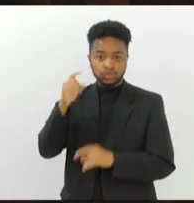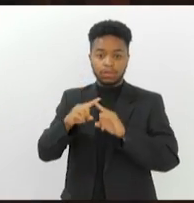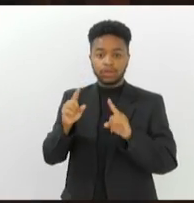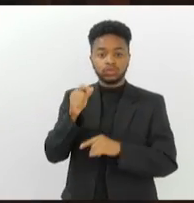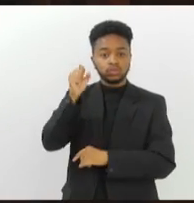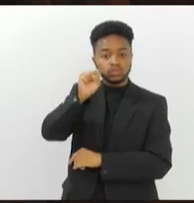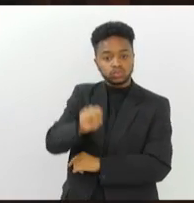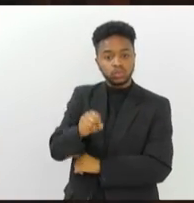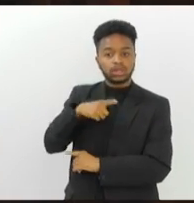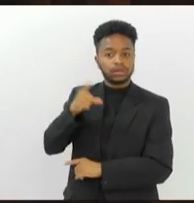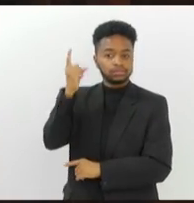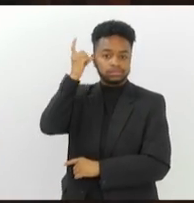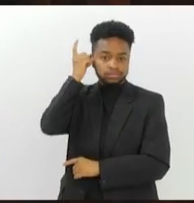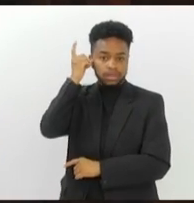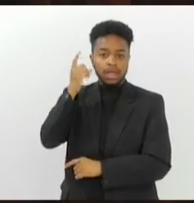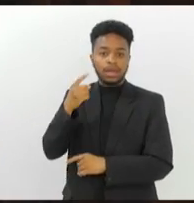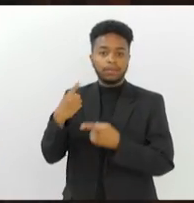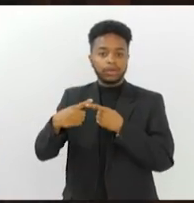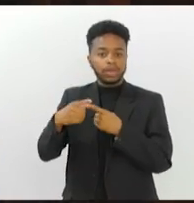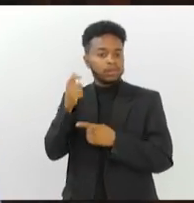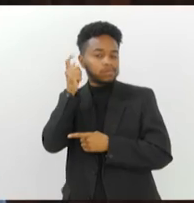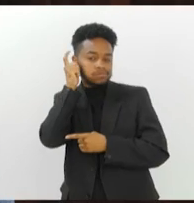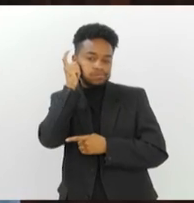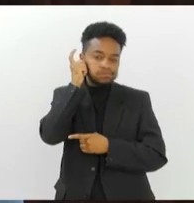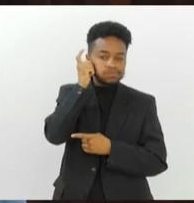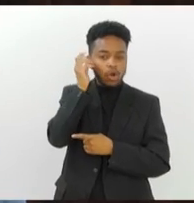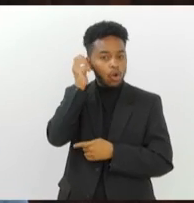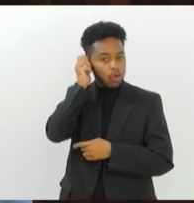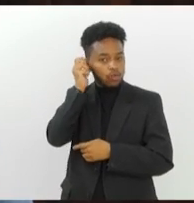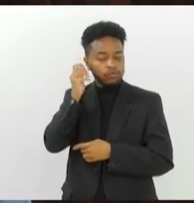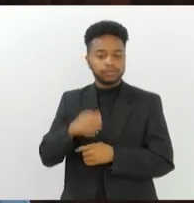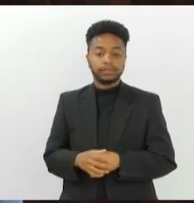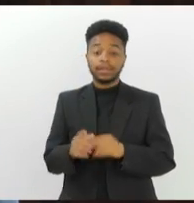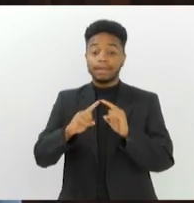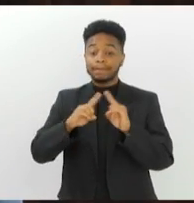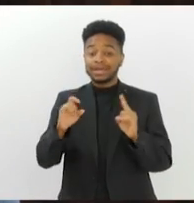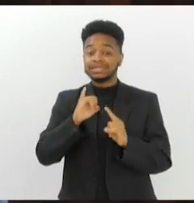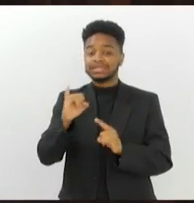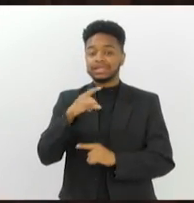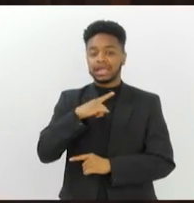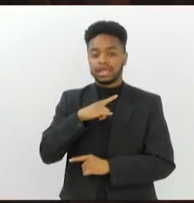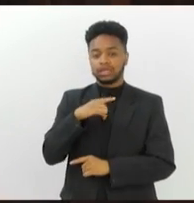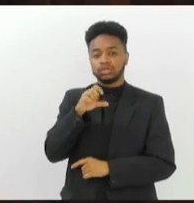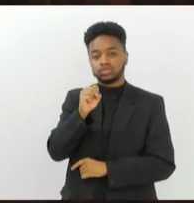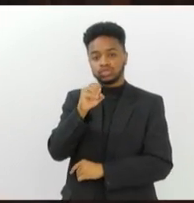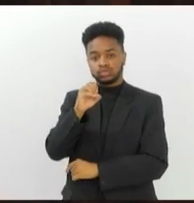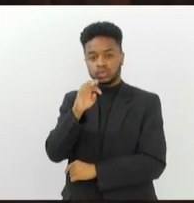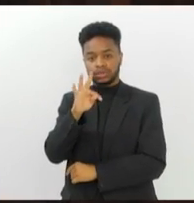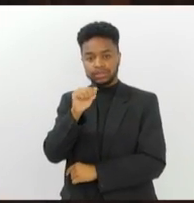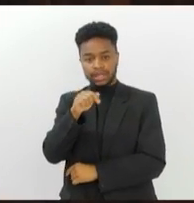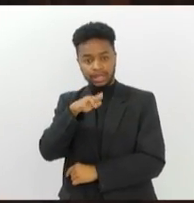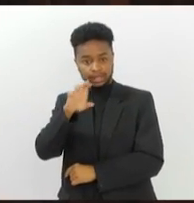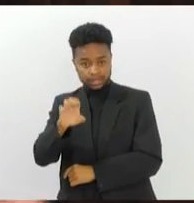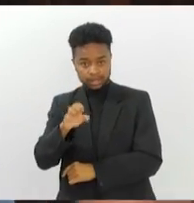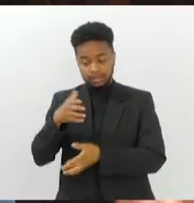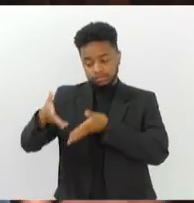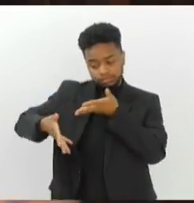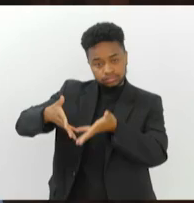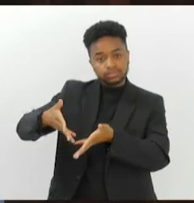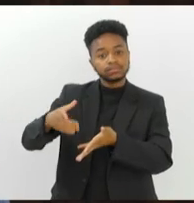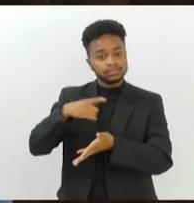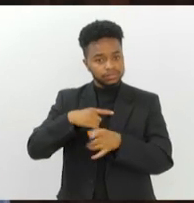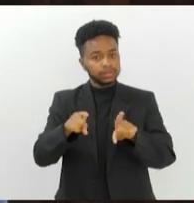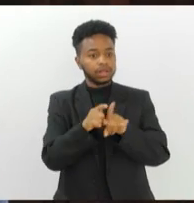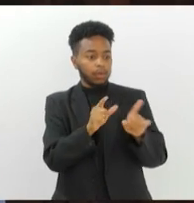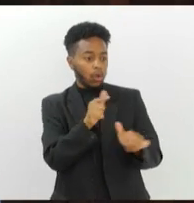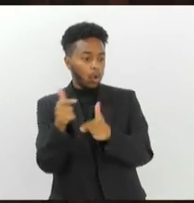tem isso aqui, porque é o radinho de pilha. Ou seja, se você tem um sotaque numa língua gestual, você vai ter também em